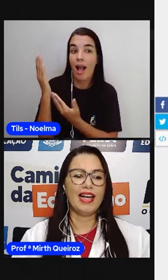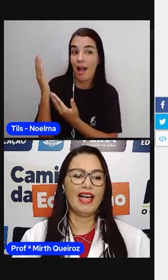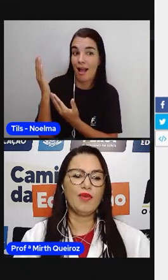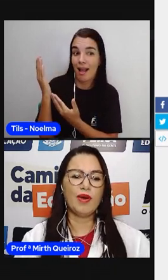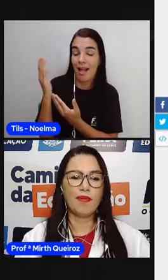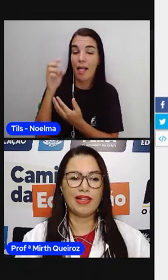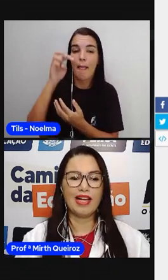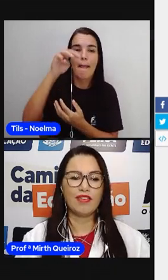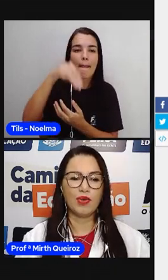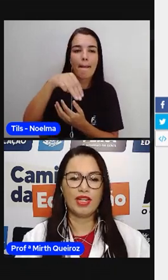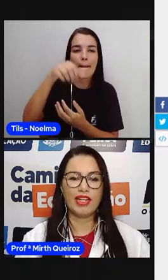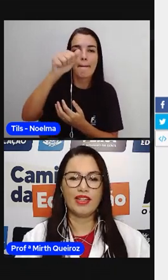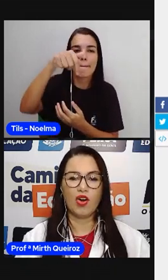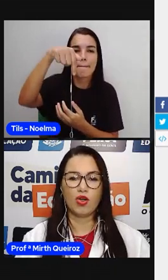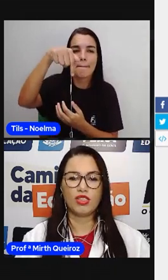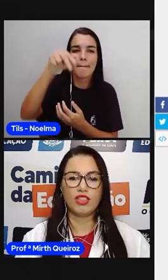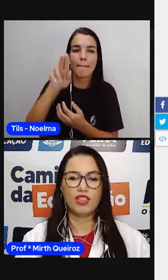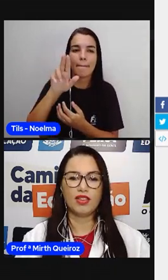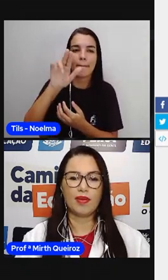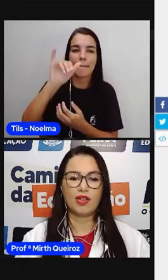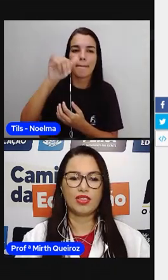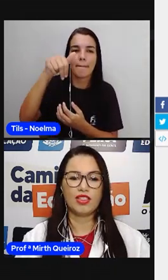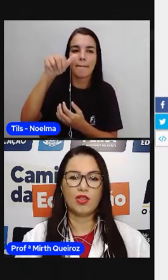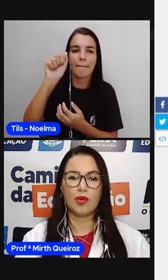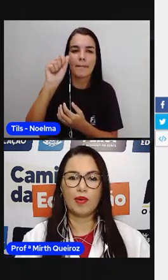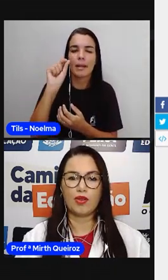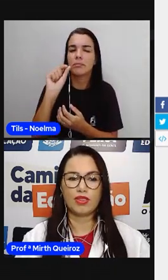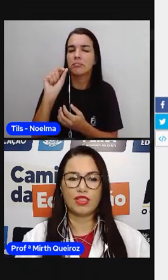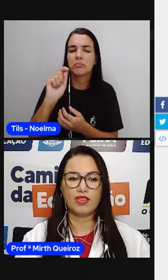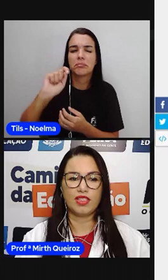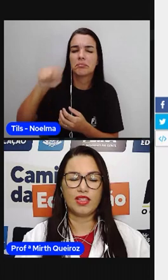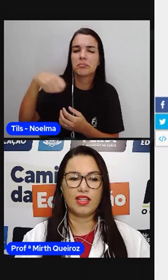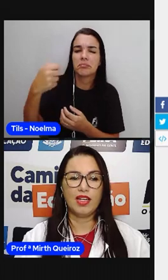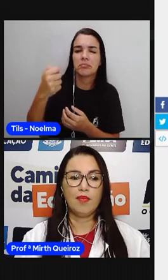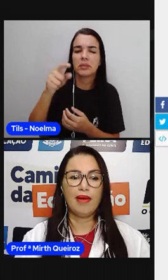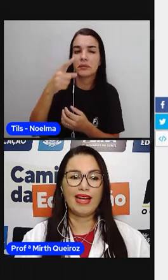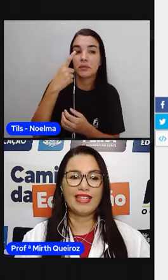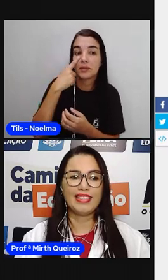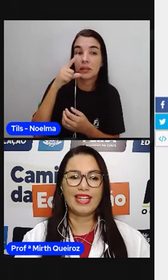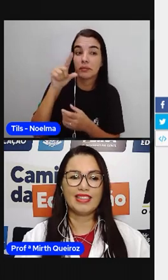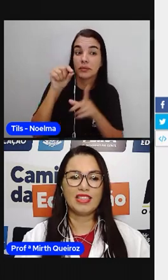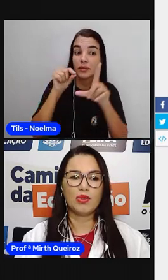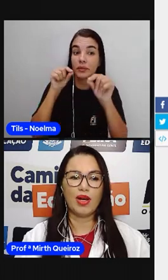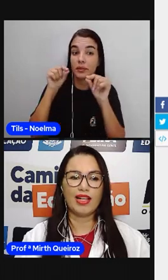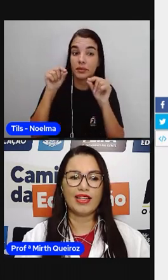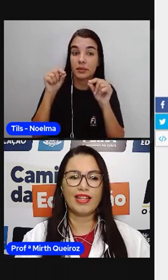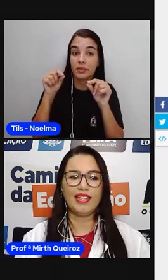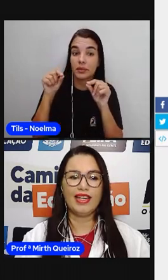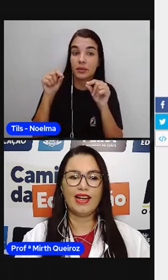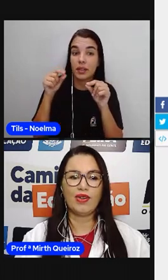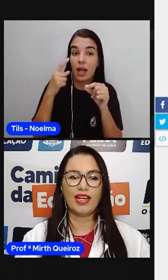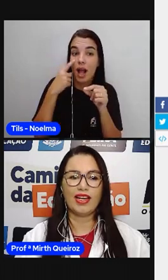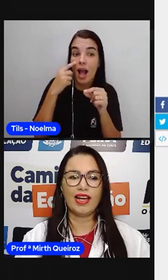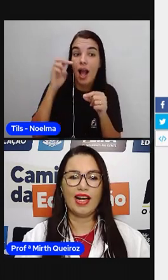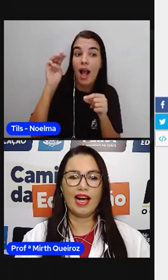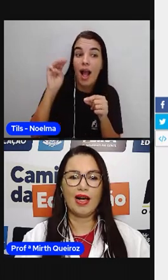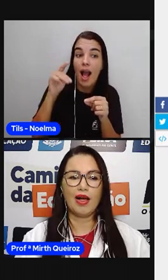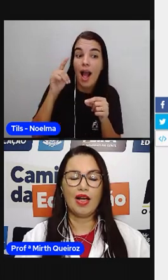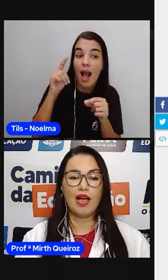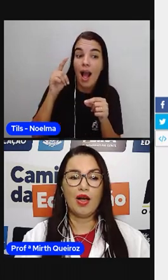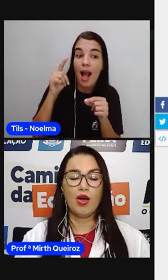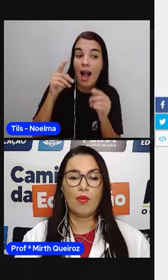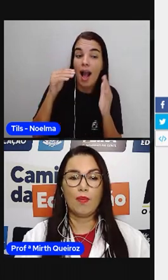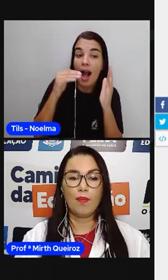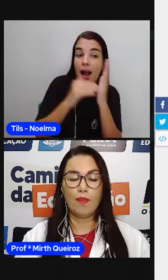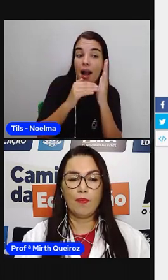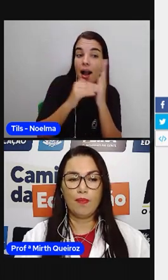Máquina é uma palavra o quê? Oxítona, paroxítona ou proparoxítona? Máquina está acentuada e é o quê? A